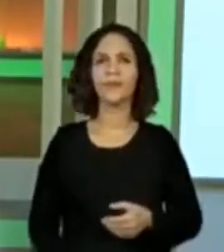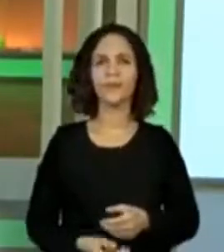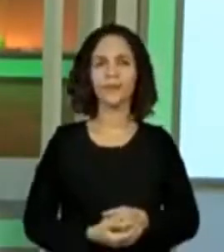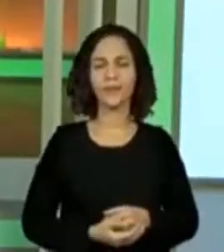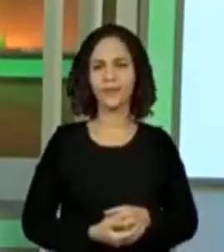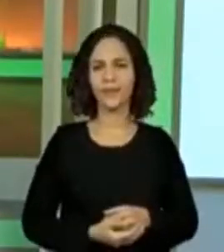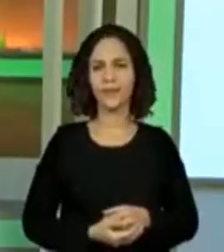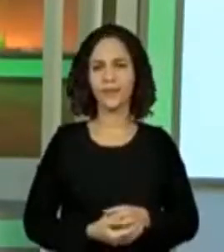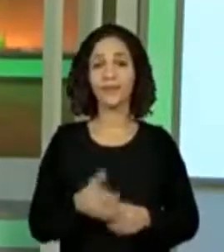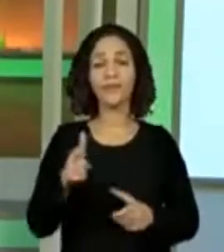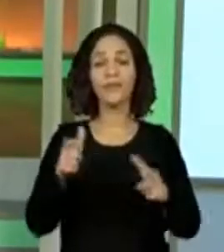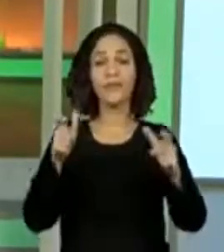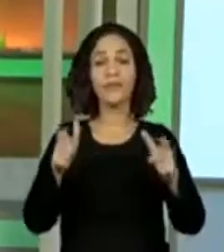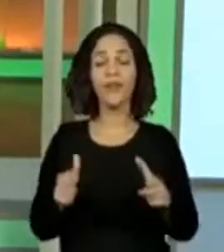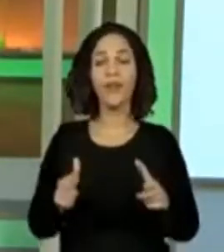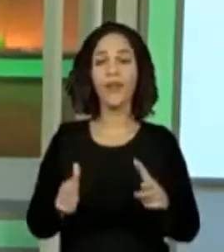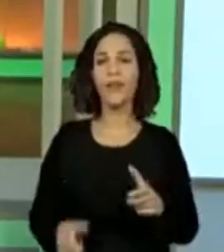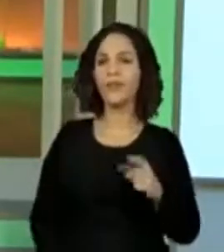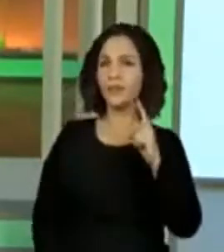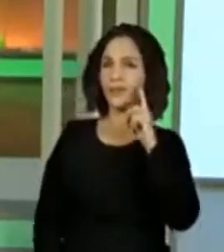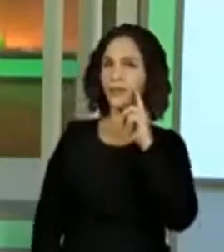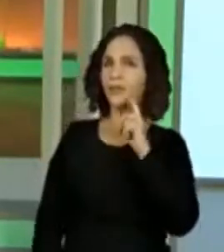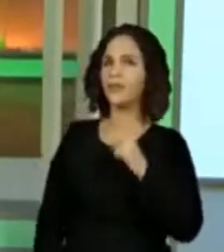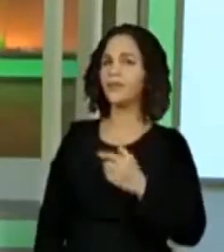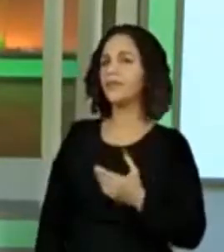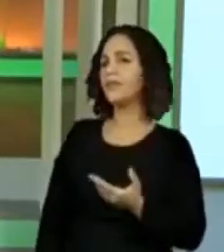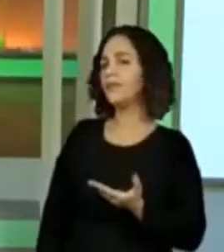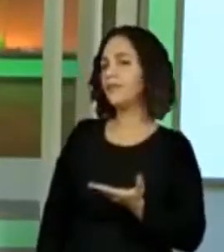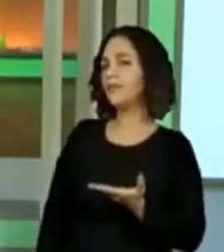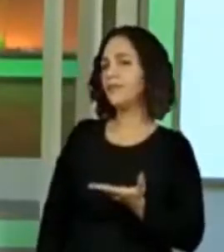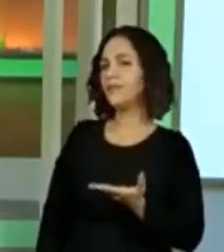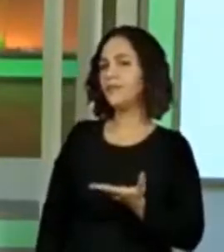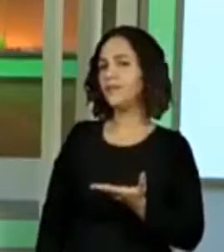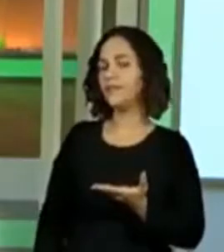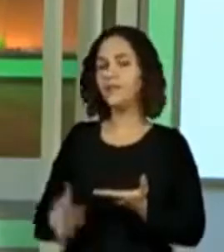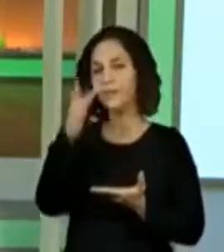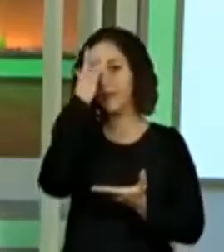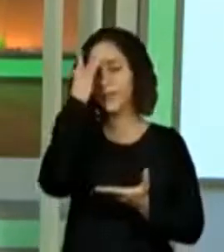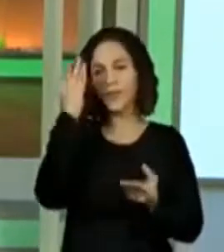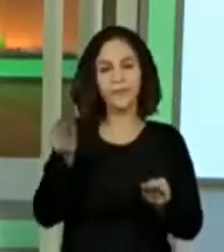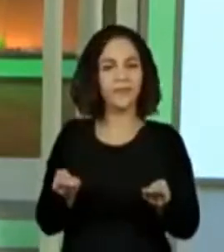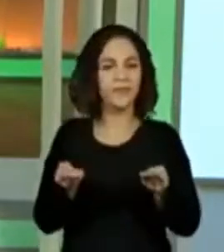Onde nós estamos aqui, com essa pessoa servindo isso?